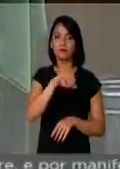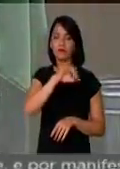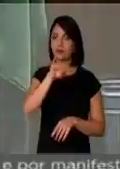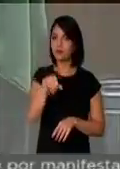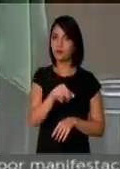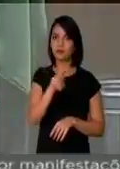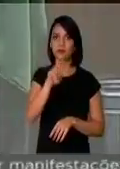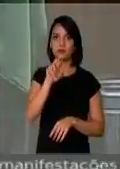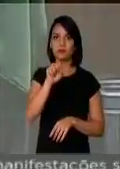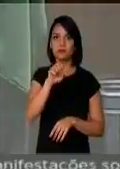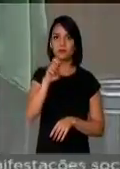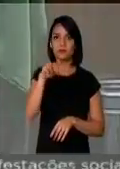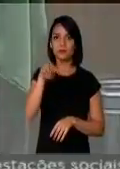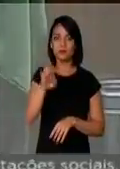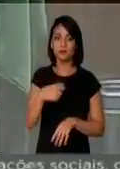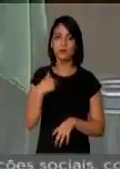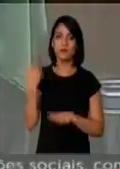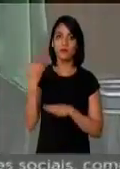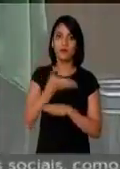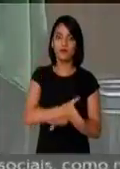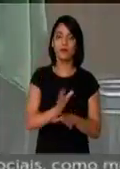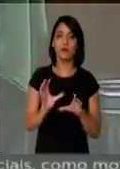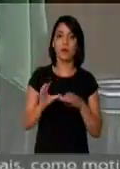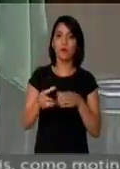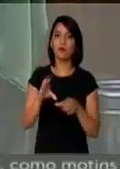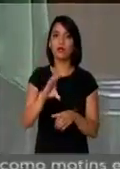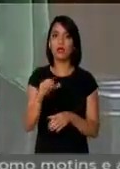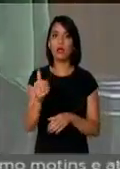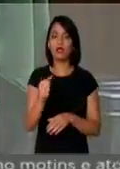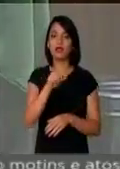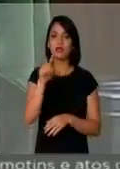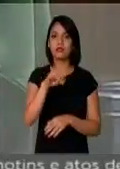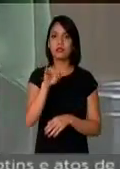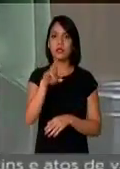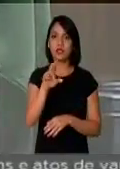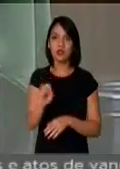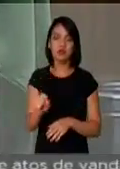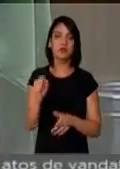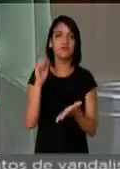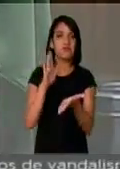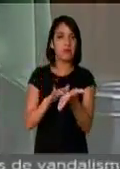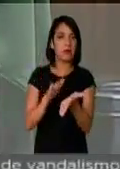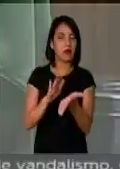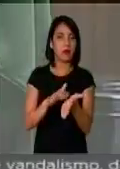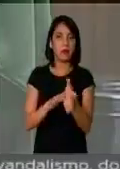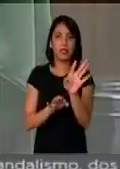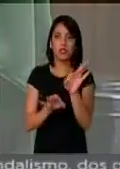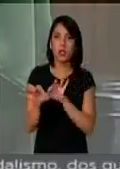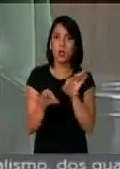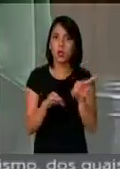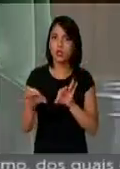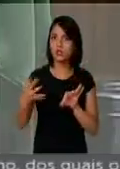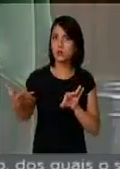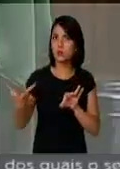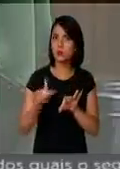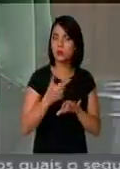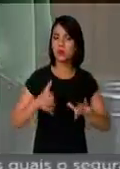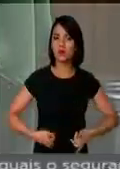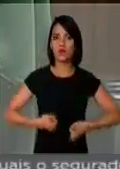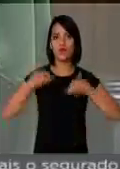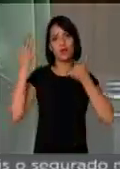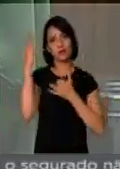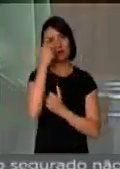festa da comunidade de Caseiros, a qual registro aqui, parabéns pela organização, grande e bonita festa.